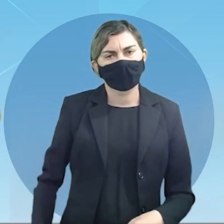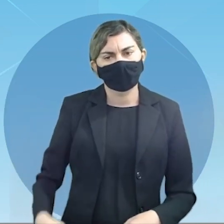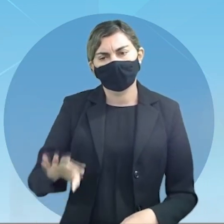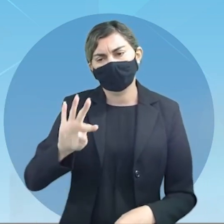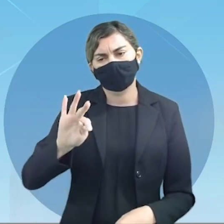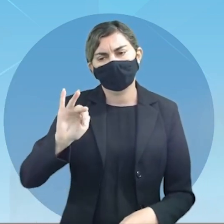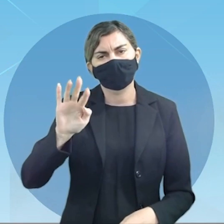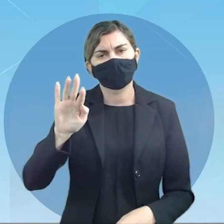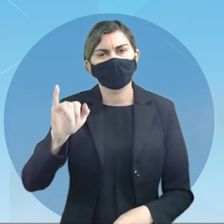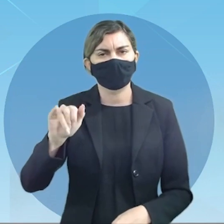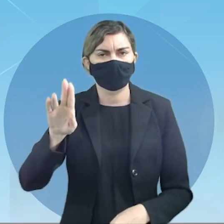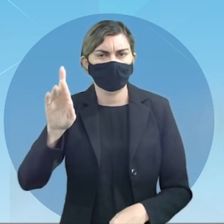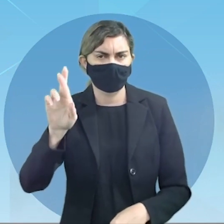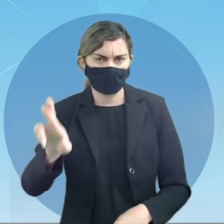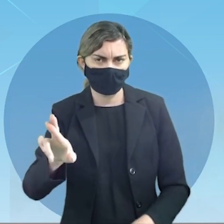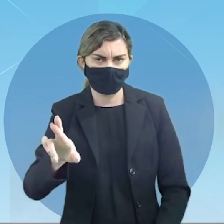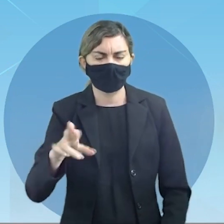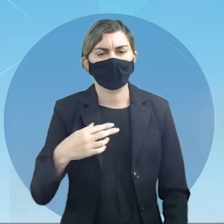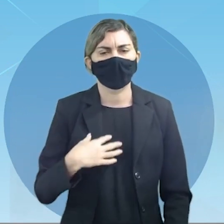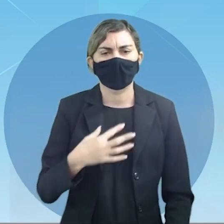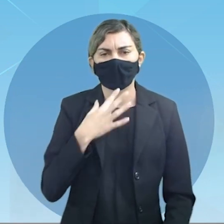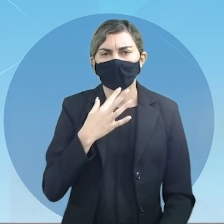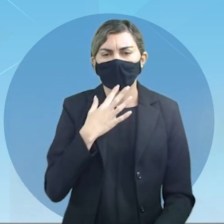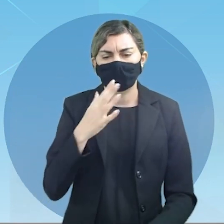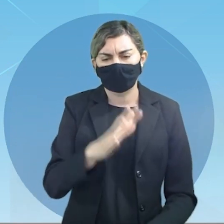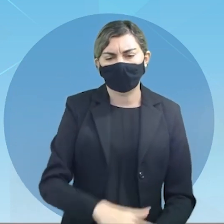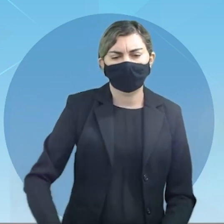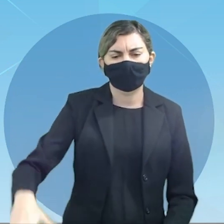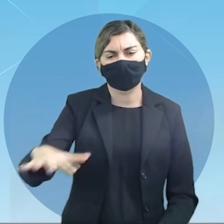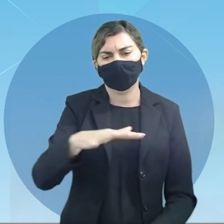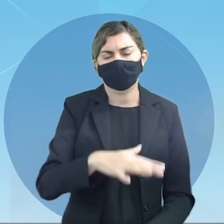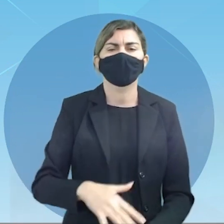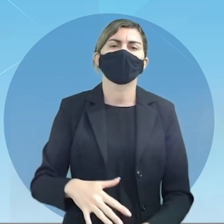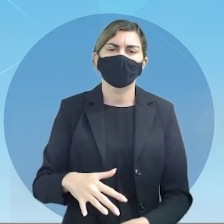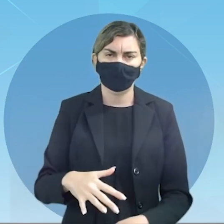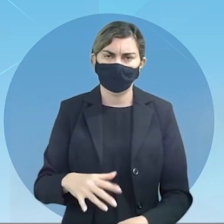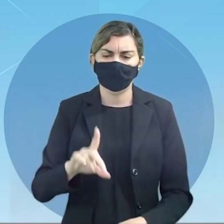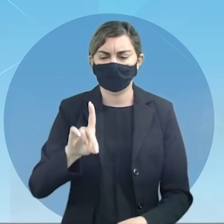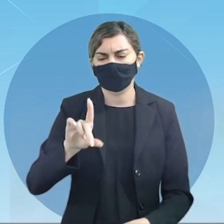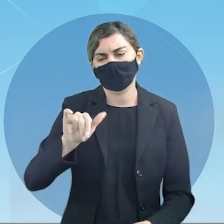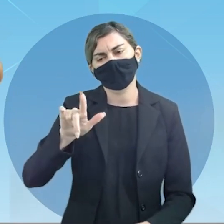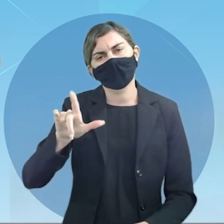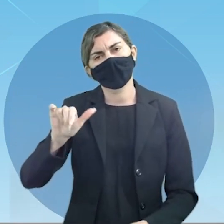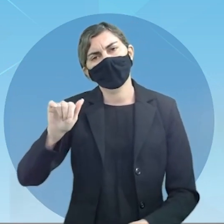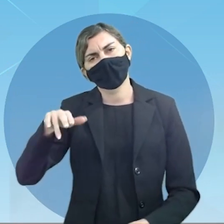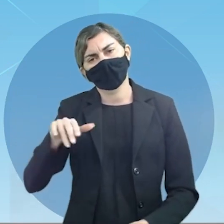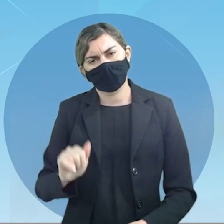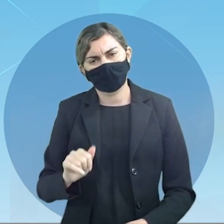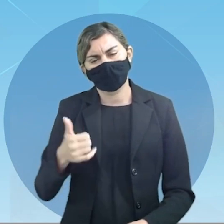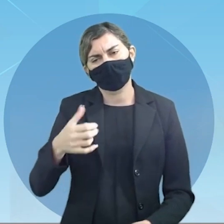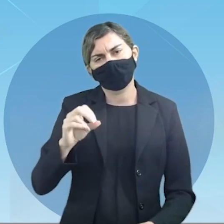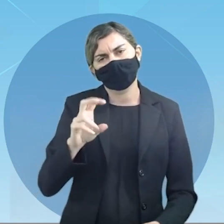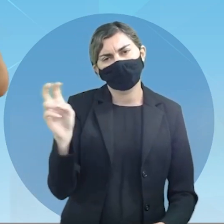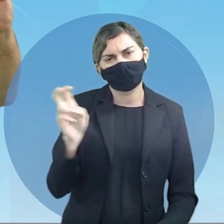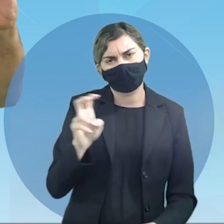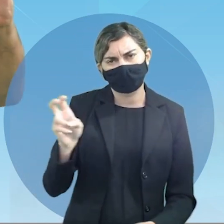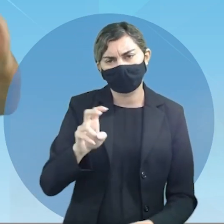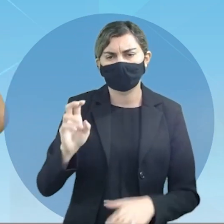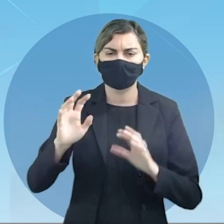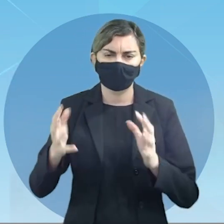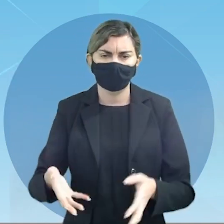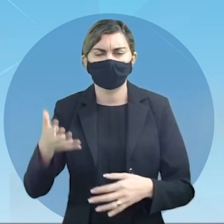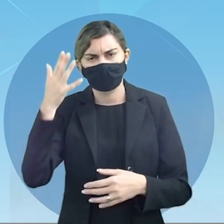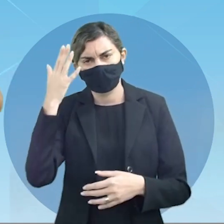Tibete vamos conhecer um pouco sobre essa região deste Dalai Lama que é o 15º nós já